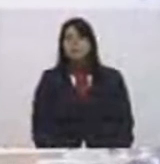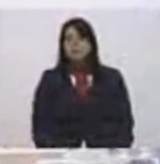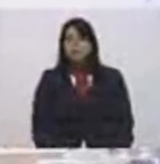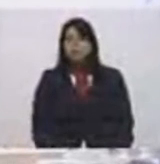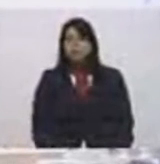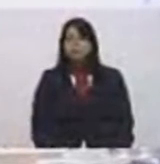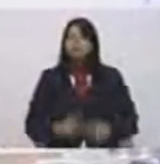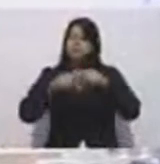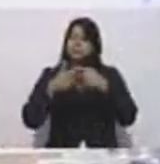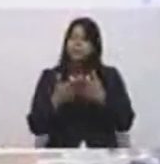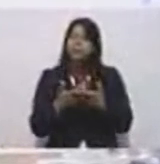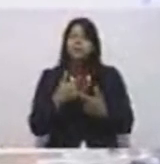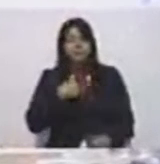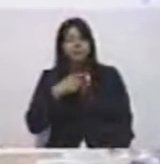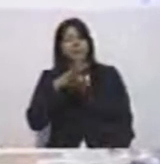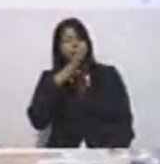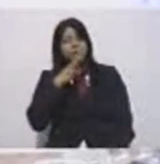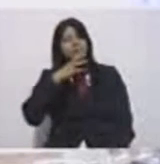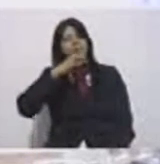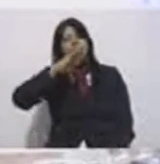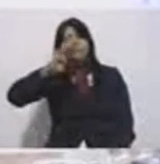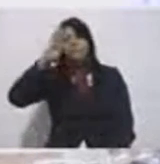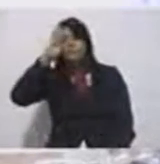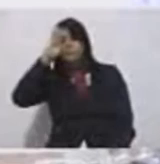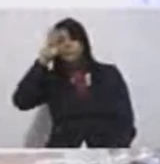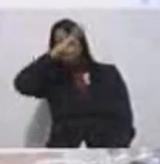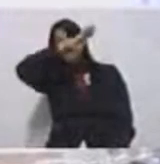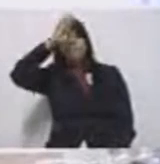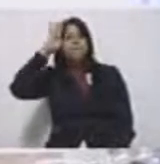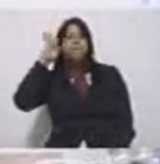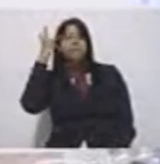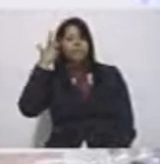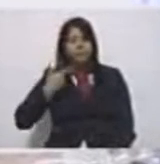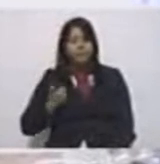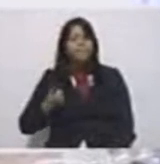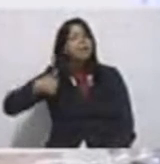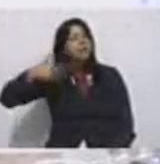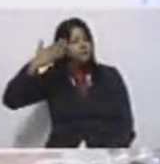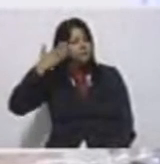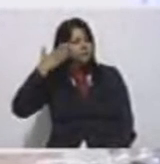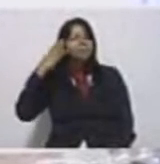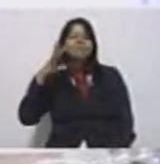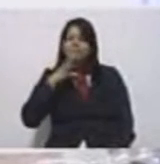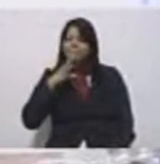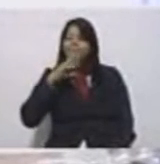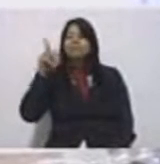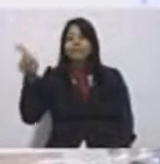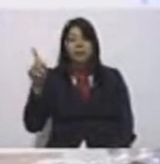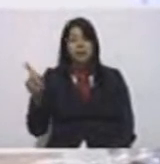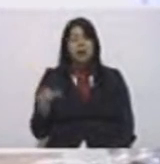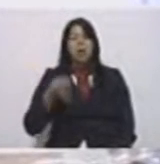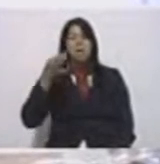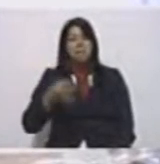Eu conheço muito a Belx, sei da sua inteligência, mulher de nível universitário,